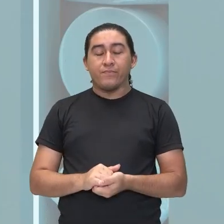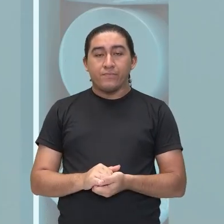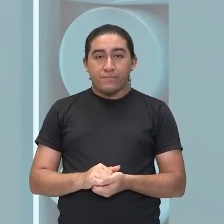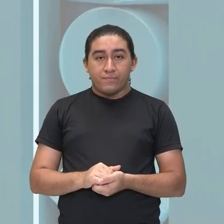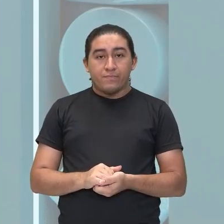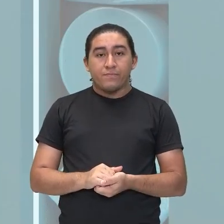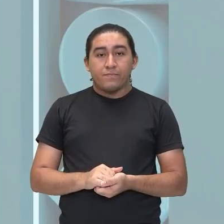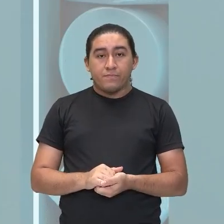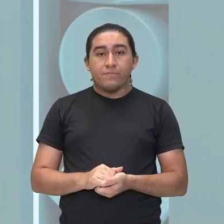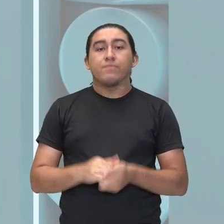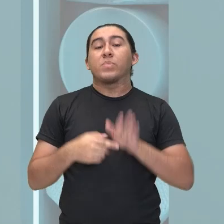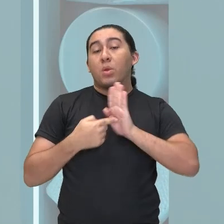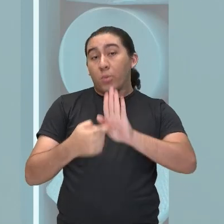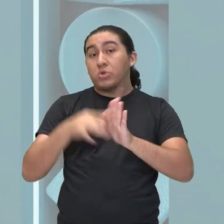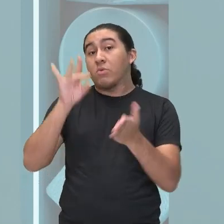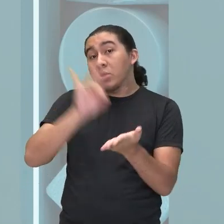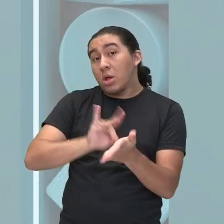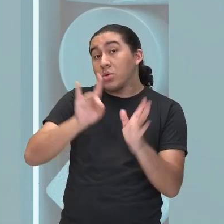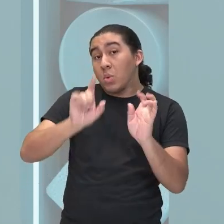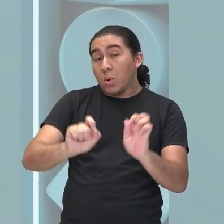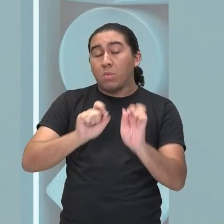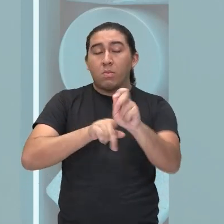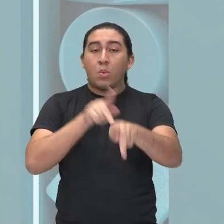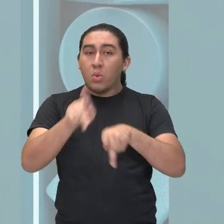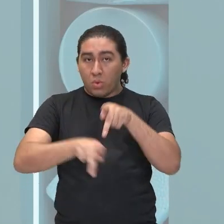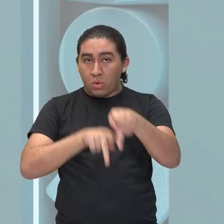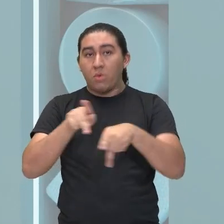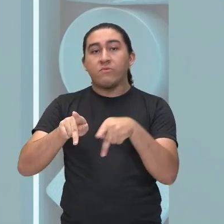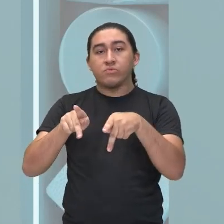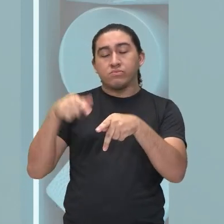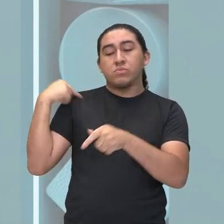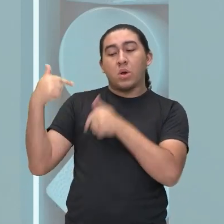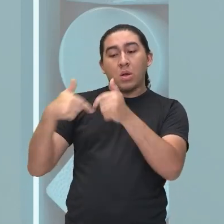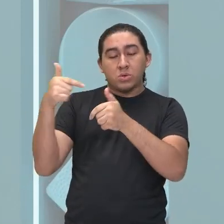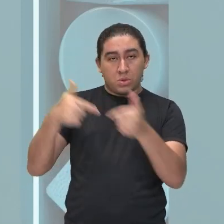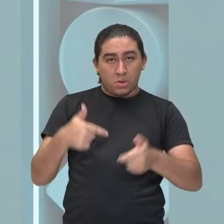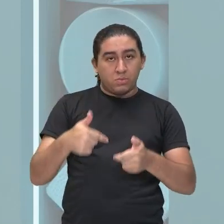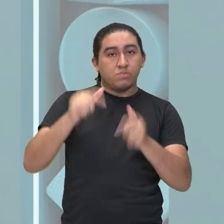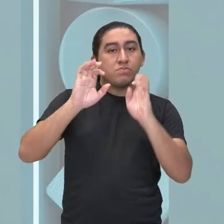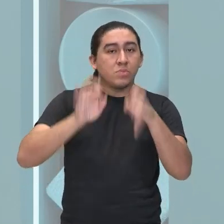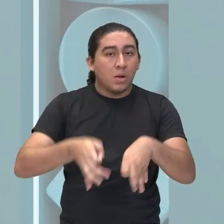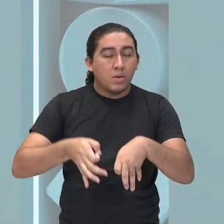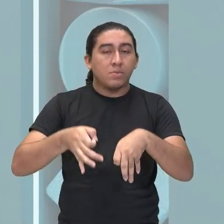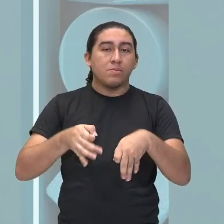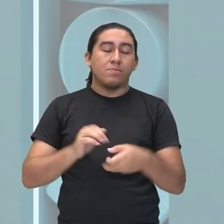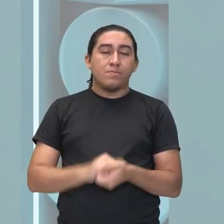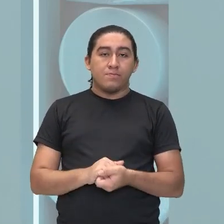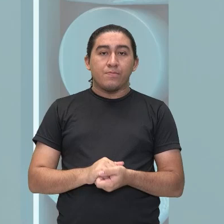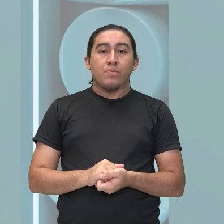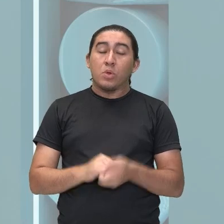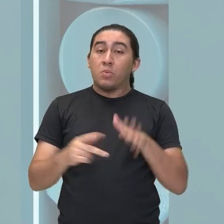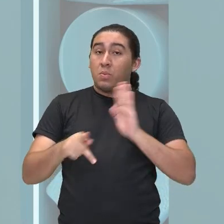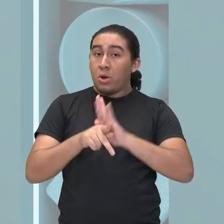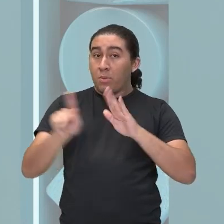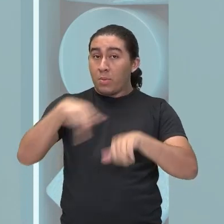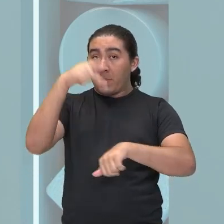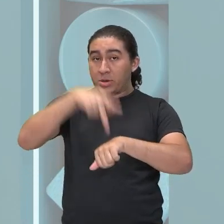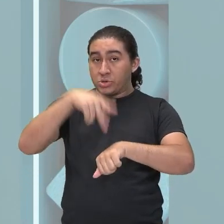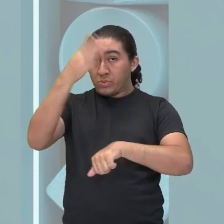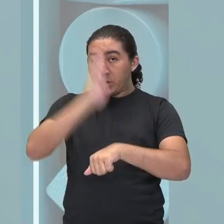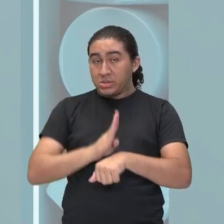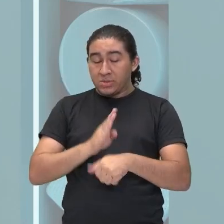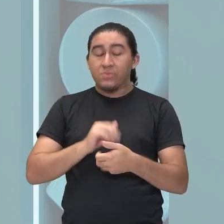abordou exatamente a questão dos povos tradicionais que existem no Brasil, indígenas,